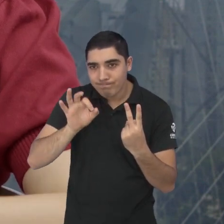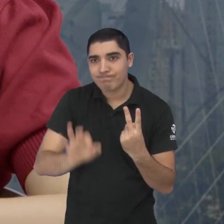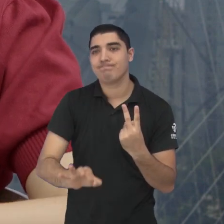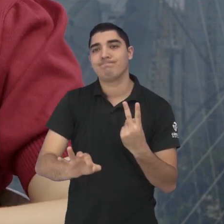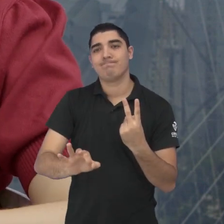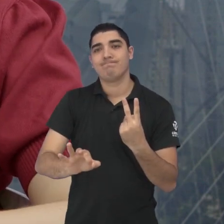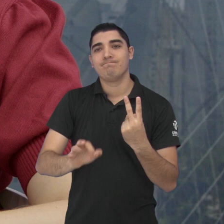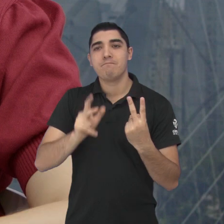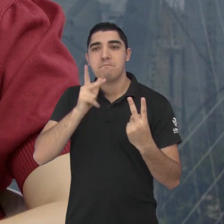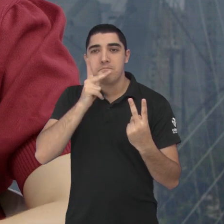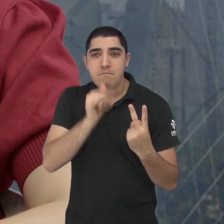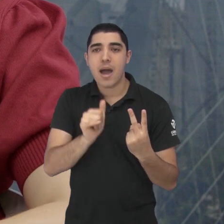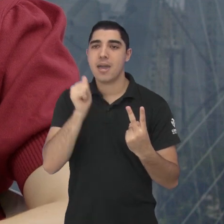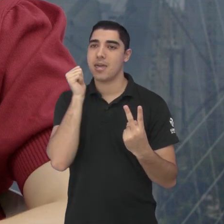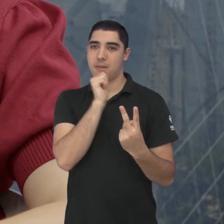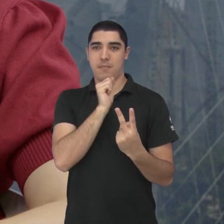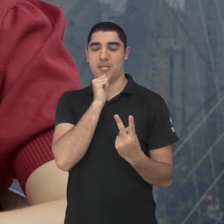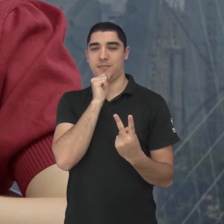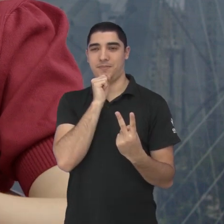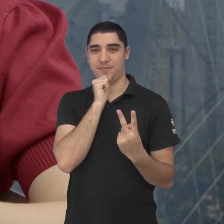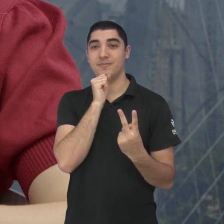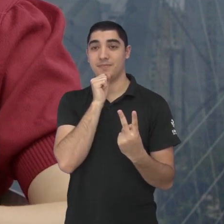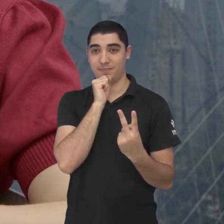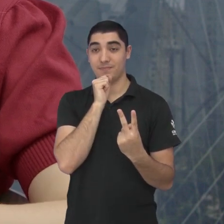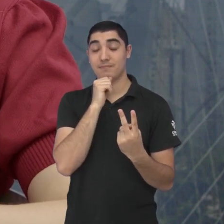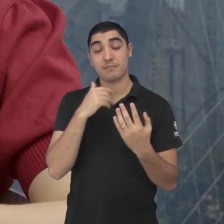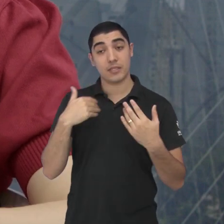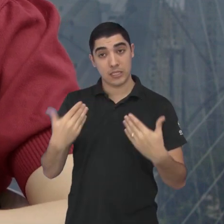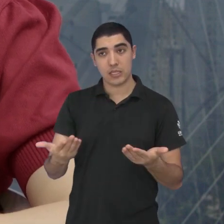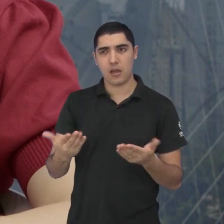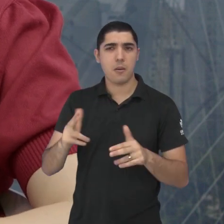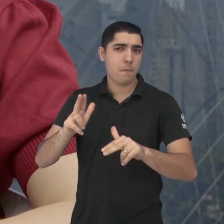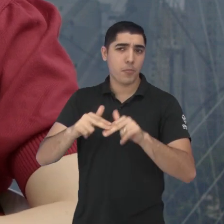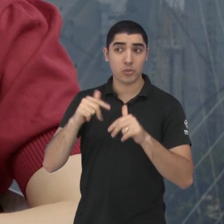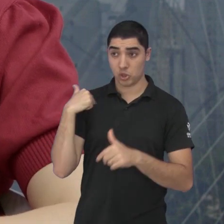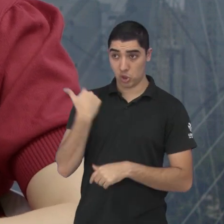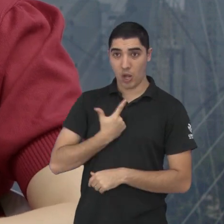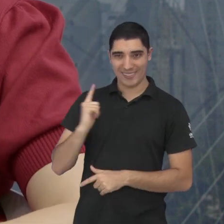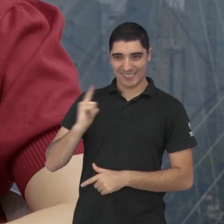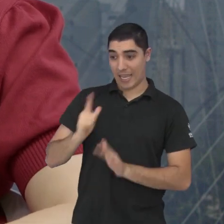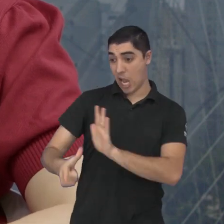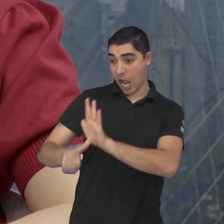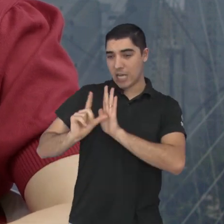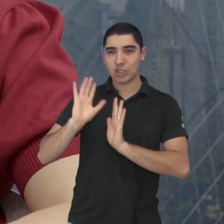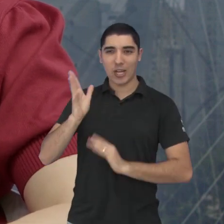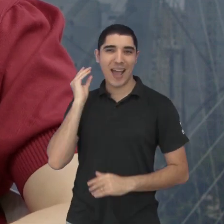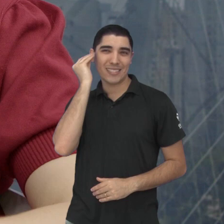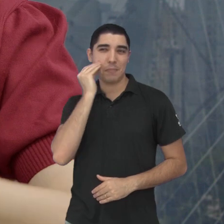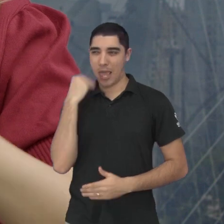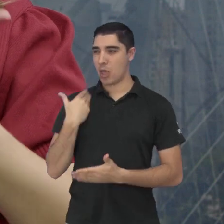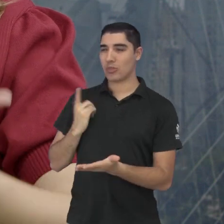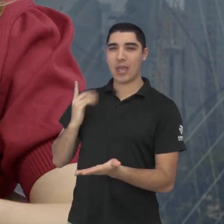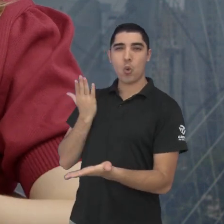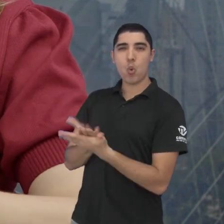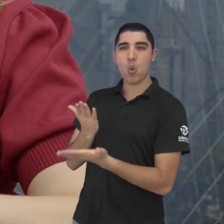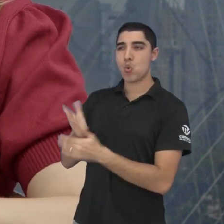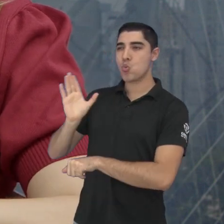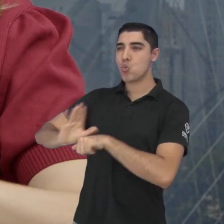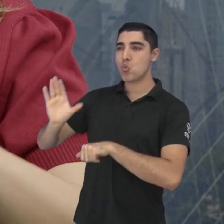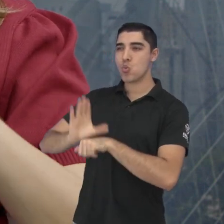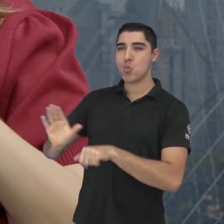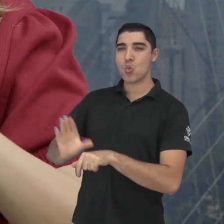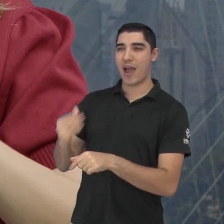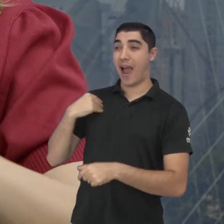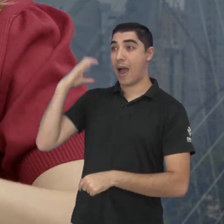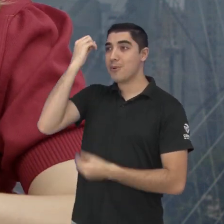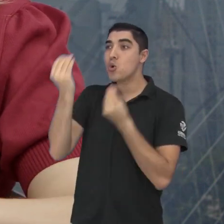pai e mãe, né, então a gente, inicialmente, não tem essa vivência, não tem essa experiência, né, A gente